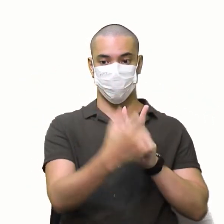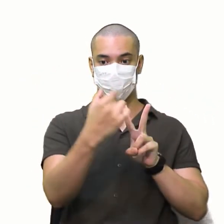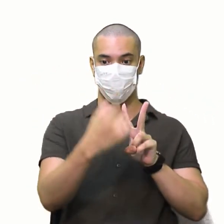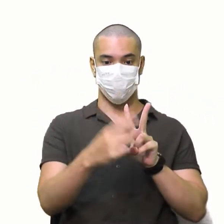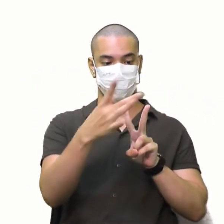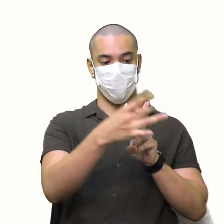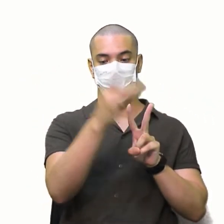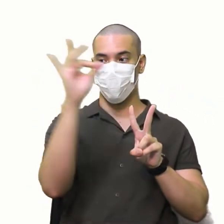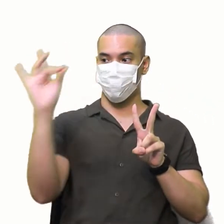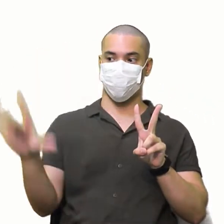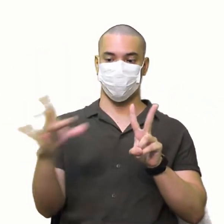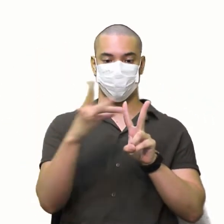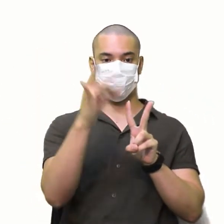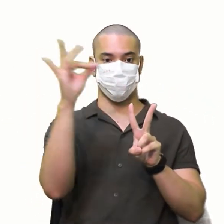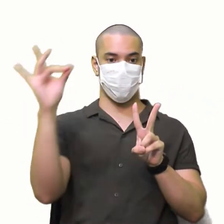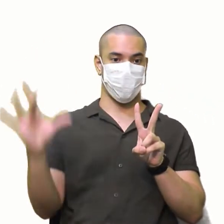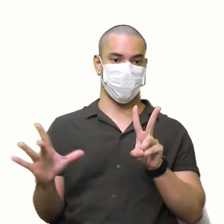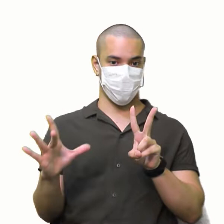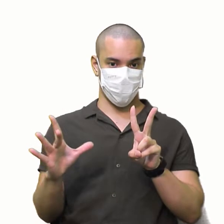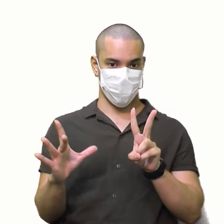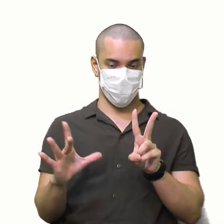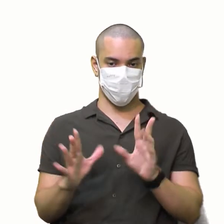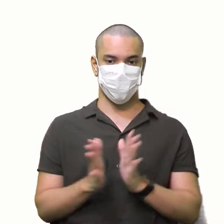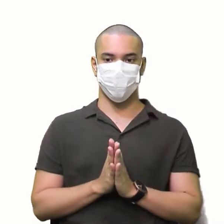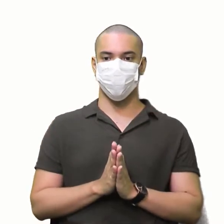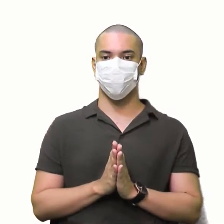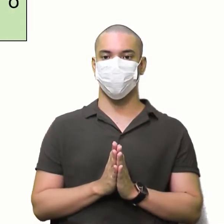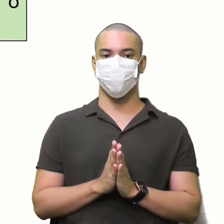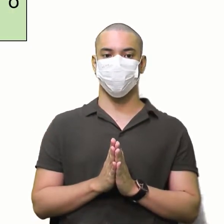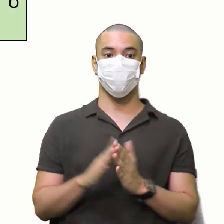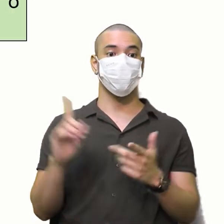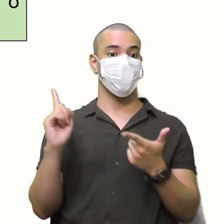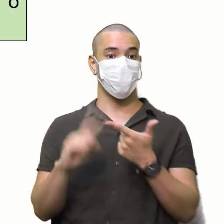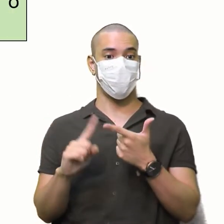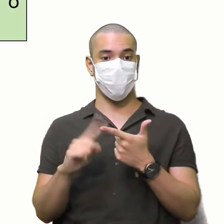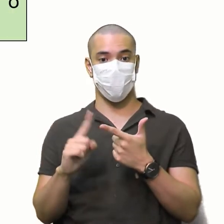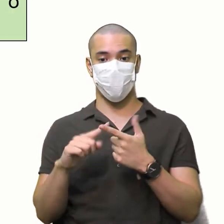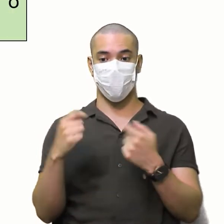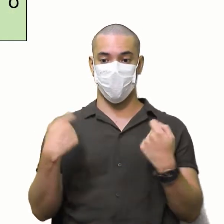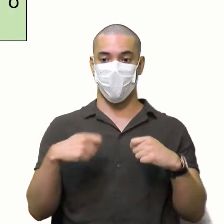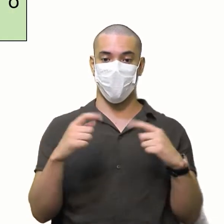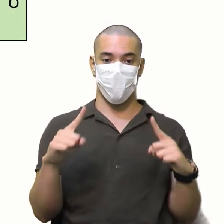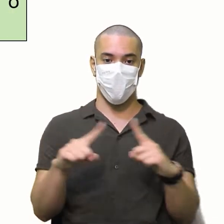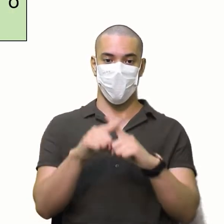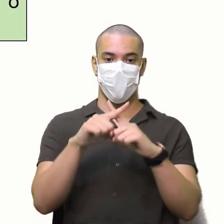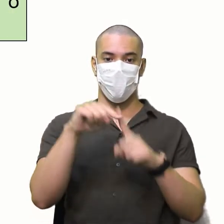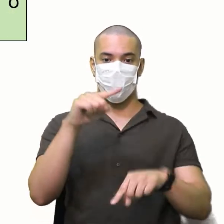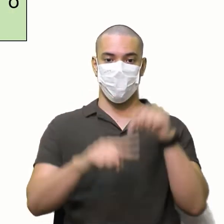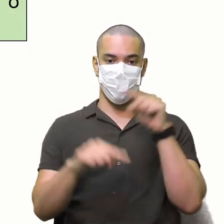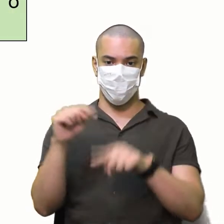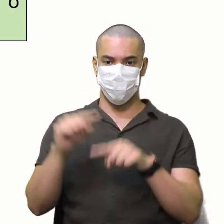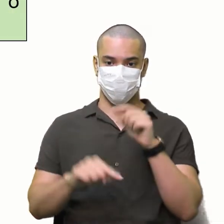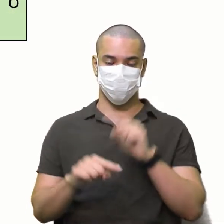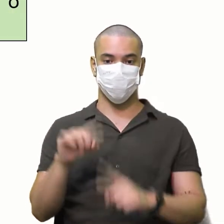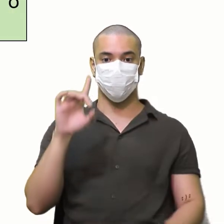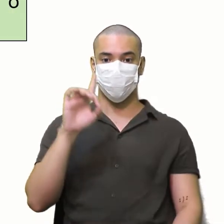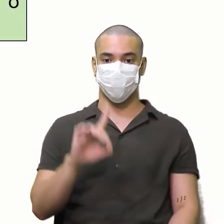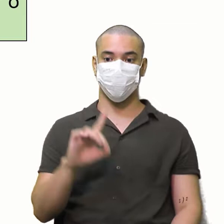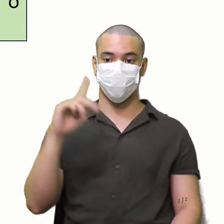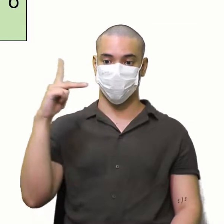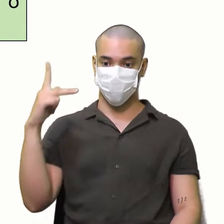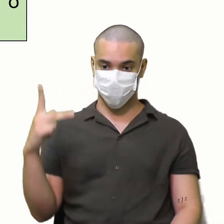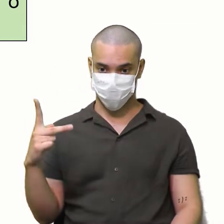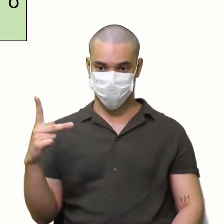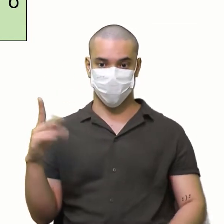colunas Esse é o primeiro passo Segundo passo Multiplique agora Os elementos Da diagonal principal